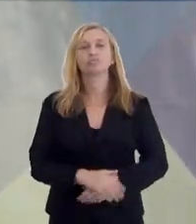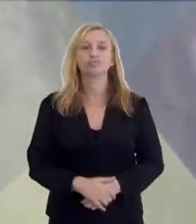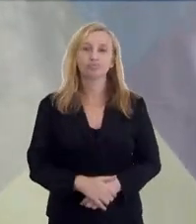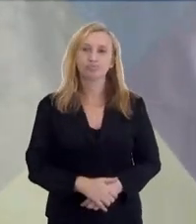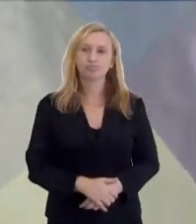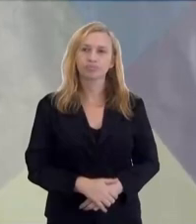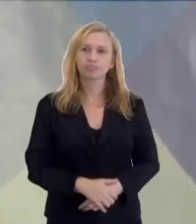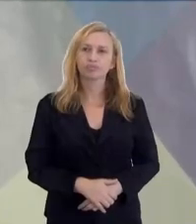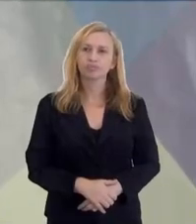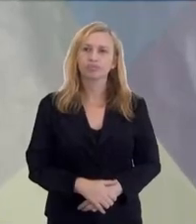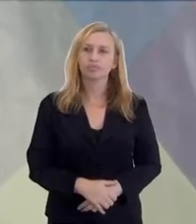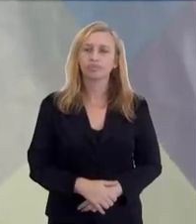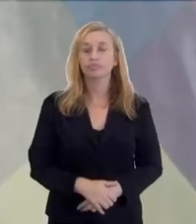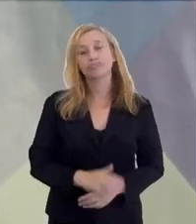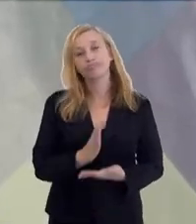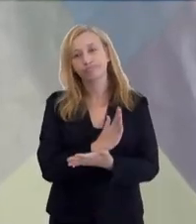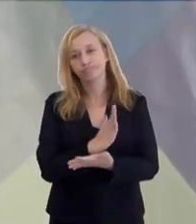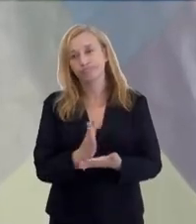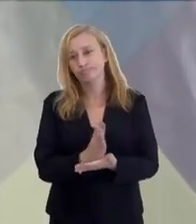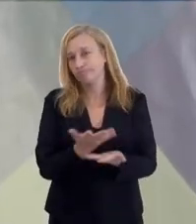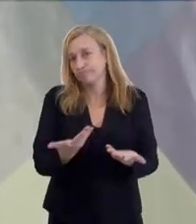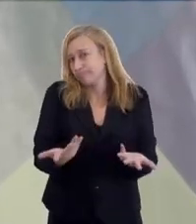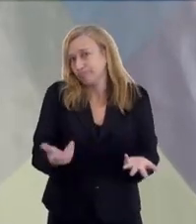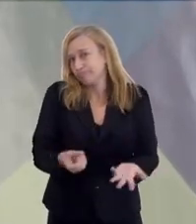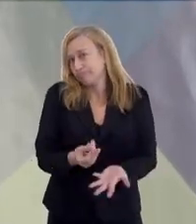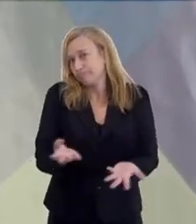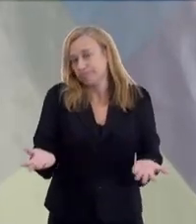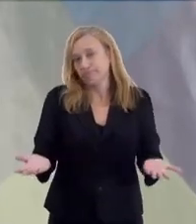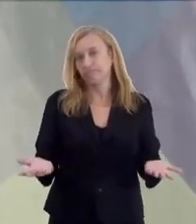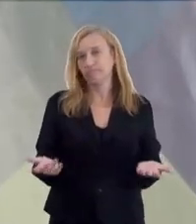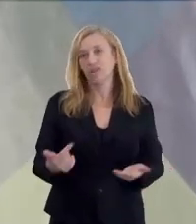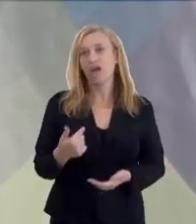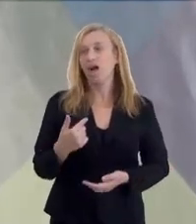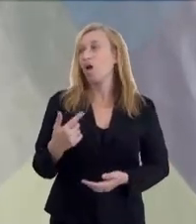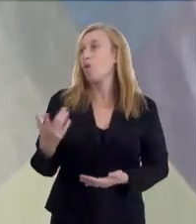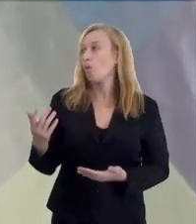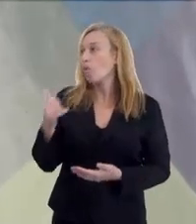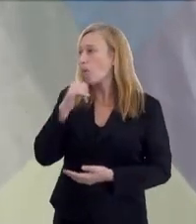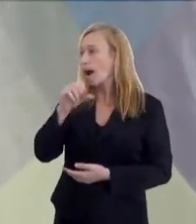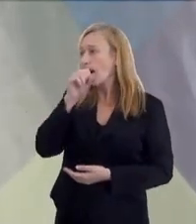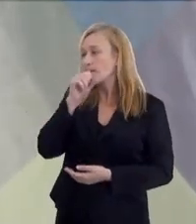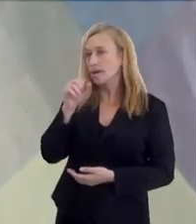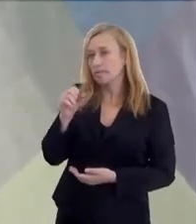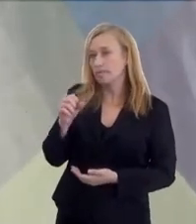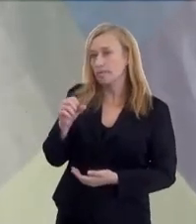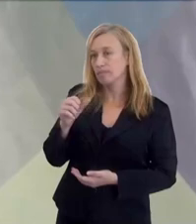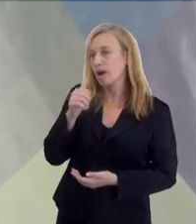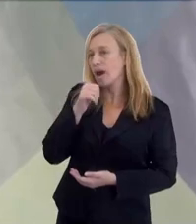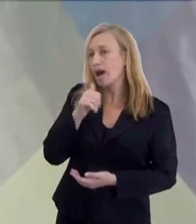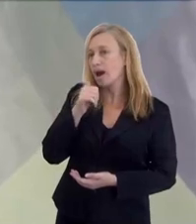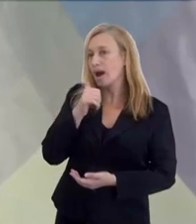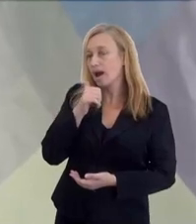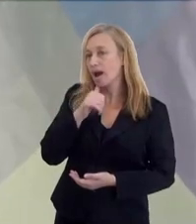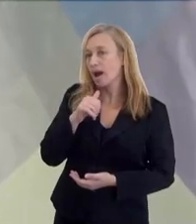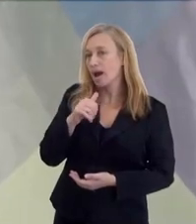Quantas vezes? Não tem quantas vezes. Outro dia, uma amiga me disse assim, não, um amigo meu recomendou rezar